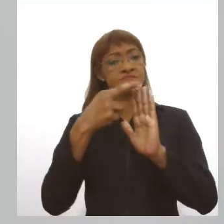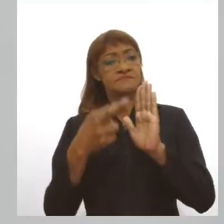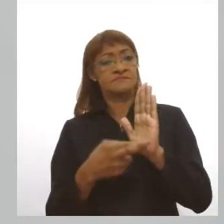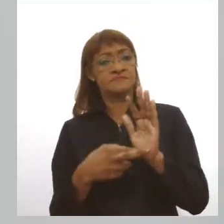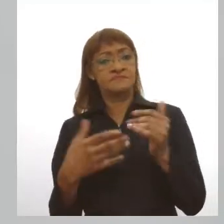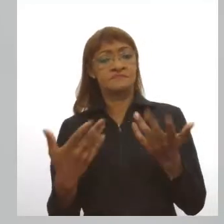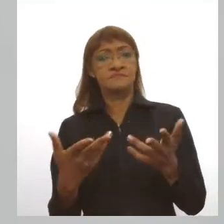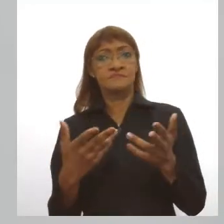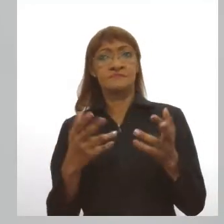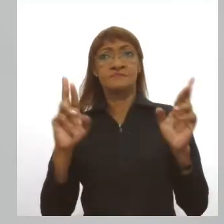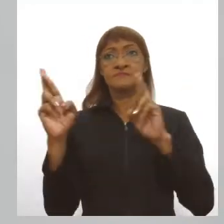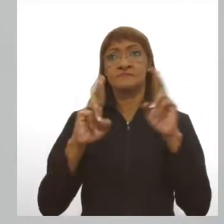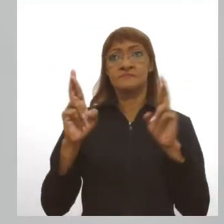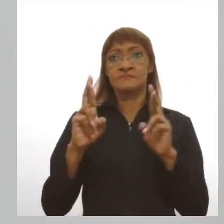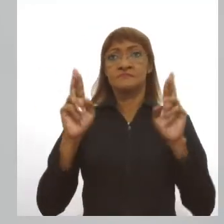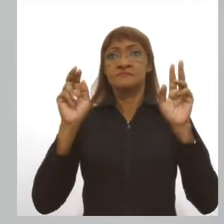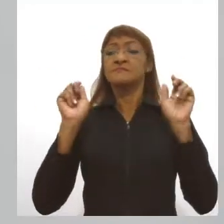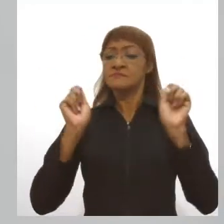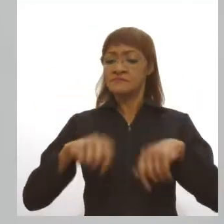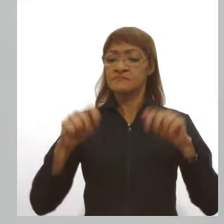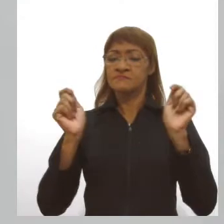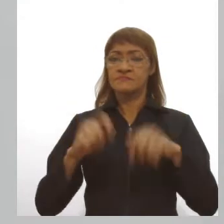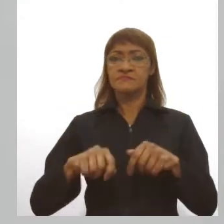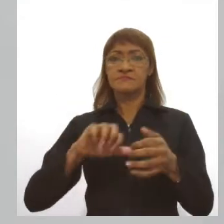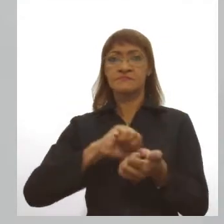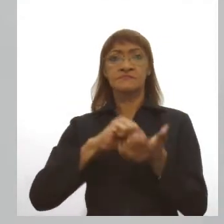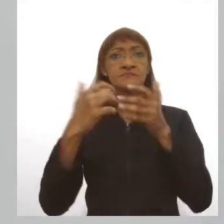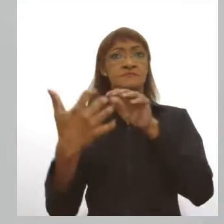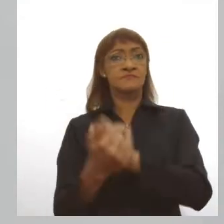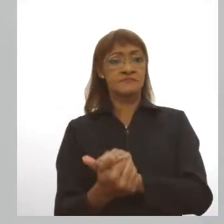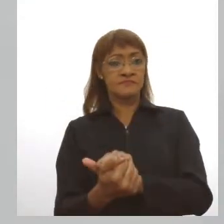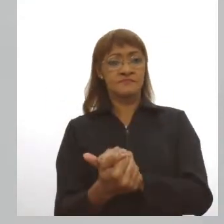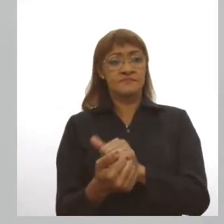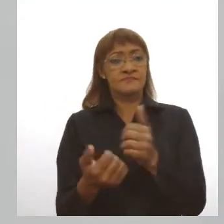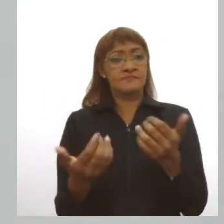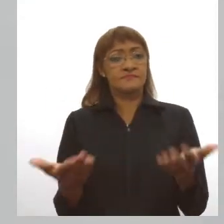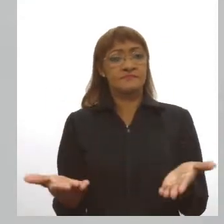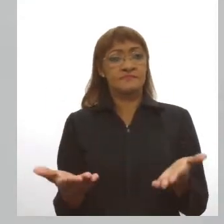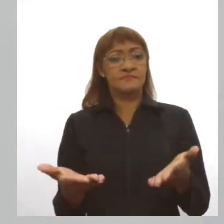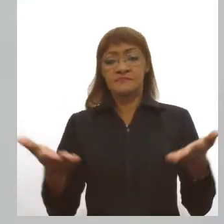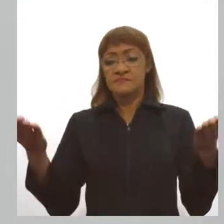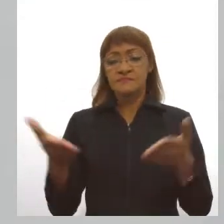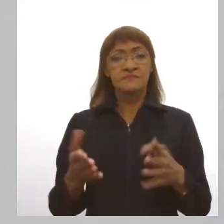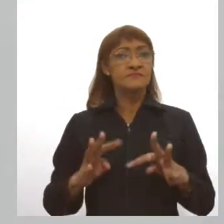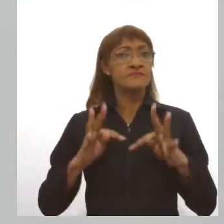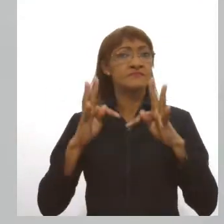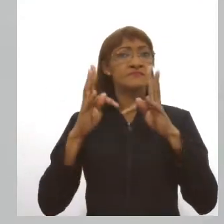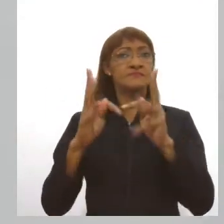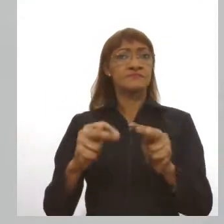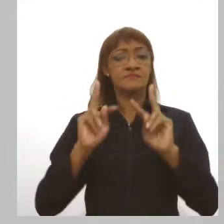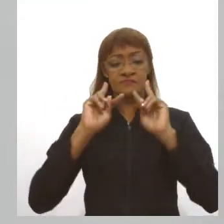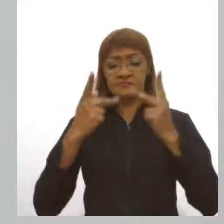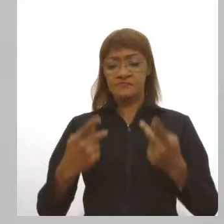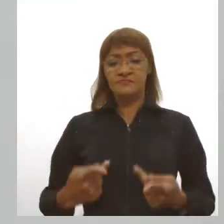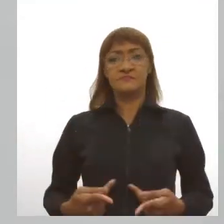ser adaptado. A gente chegou até aqui, a humanidade chegou até aqui, adaptando as diferentes climas, regiões